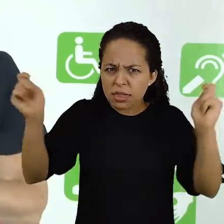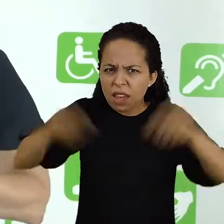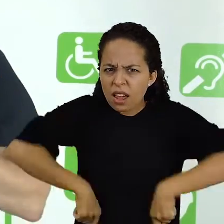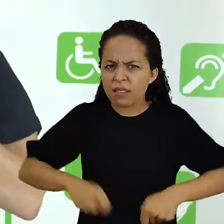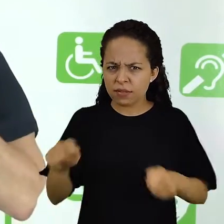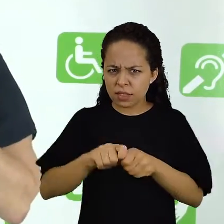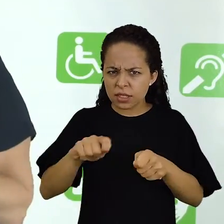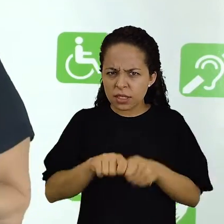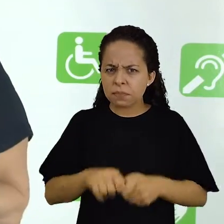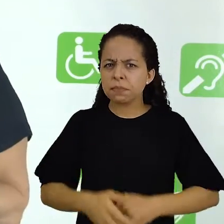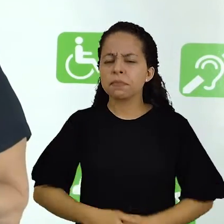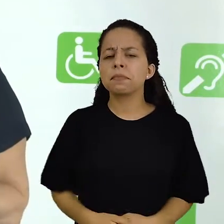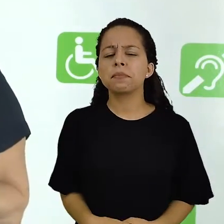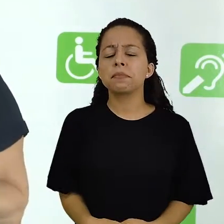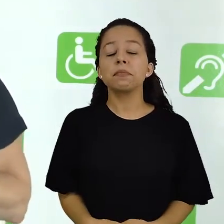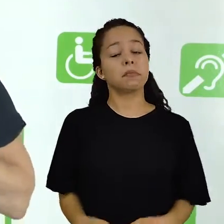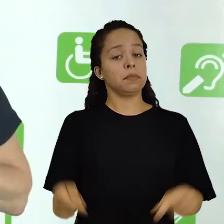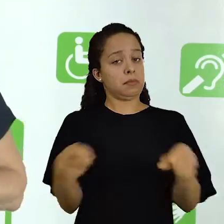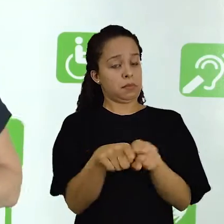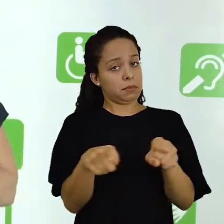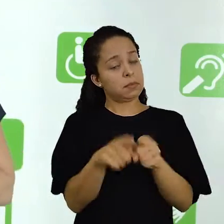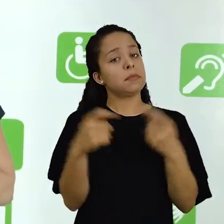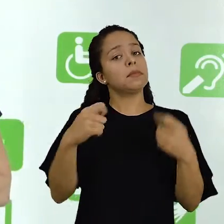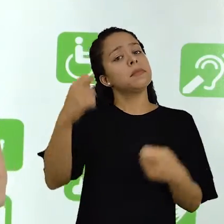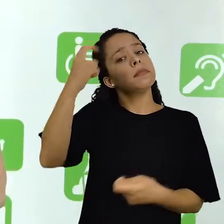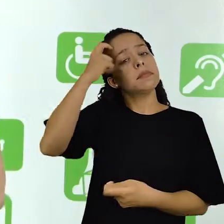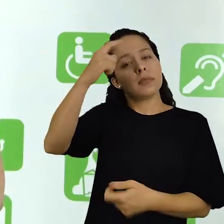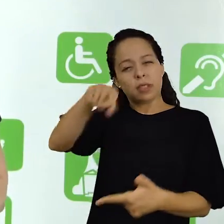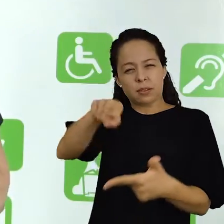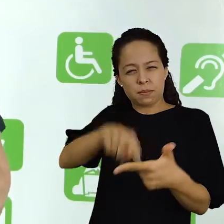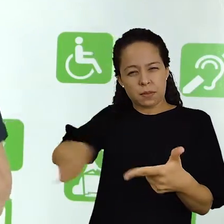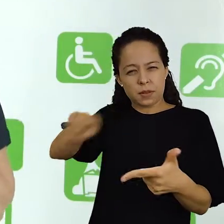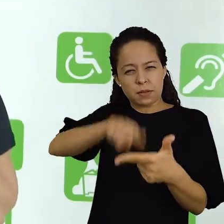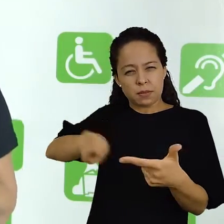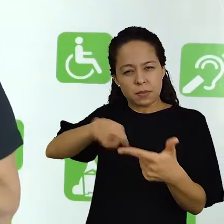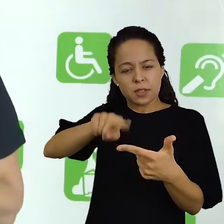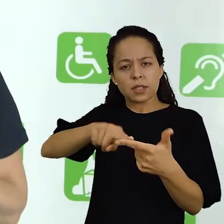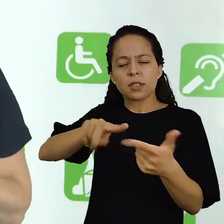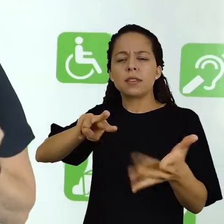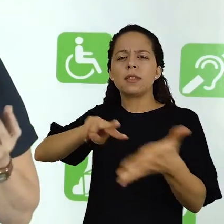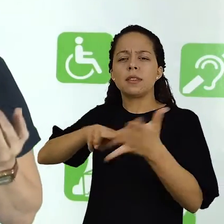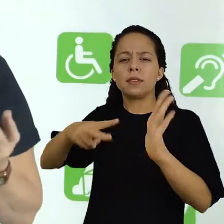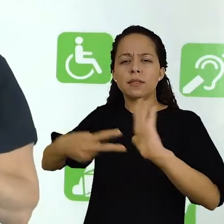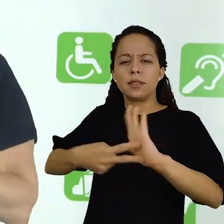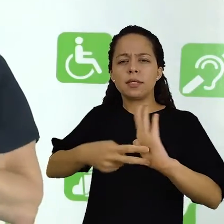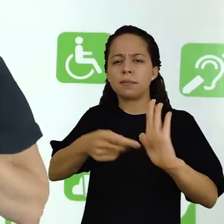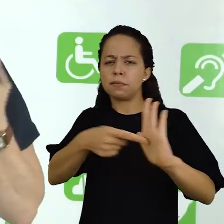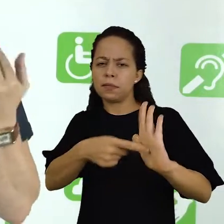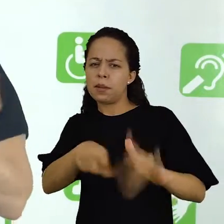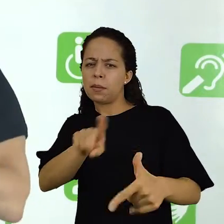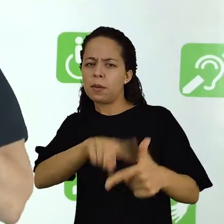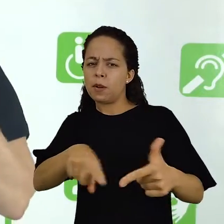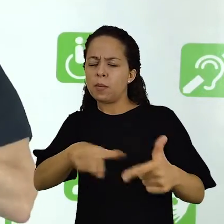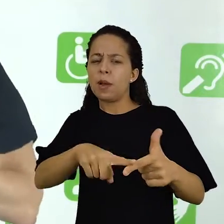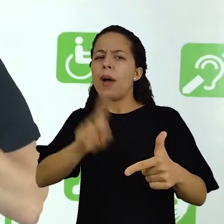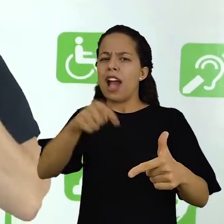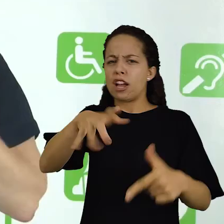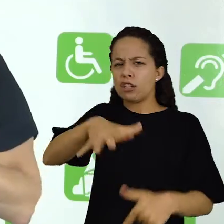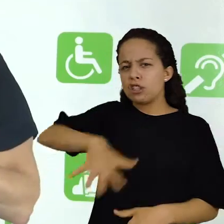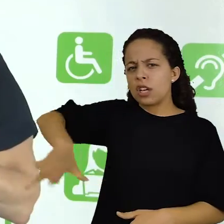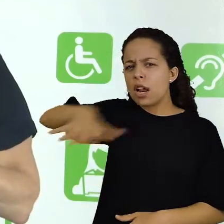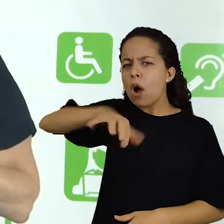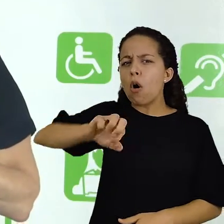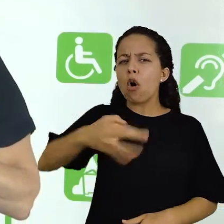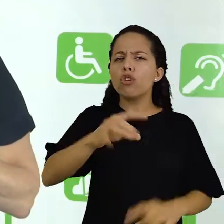possível de ser realizada? Também você deve pensar, esse problema, ele é suficientemente